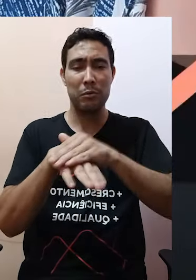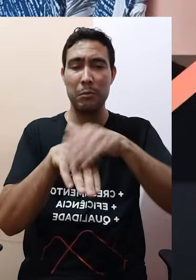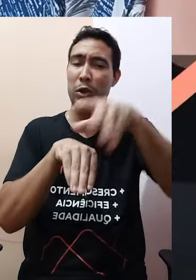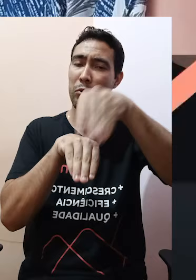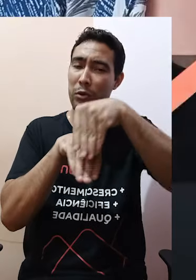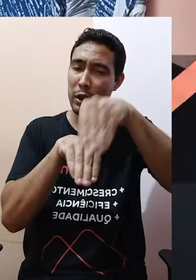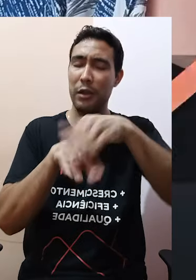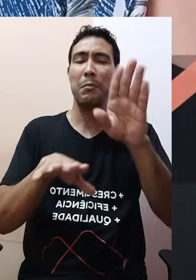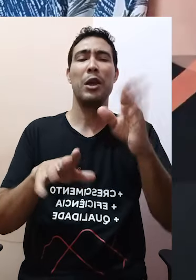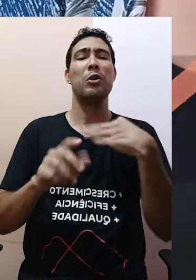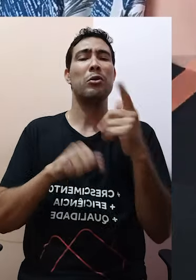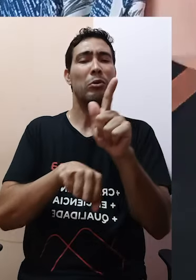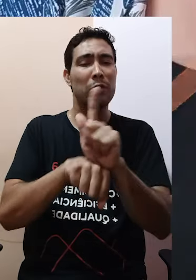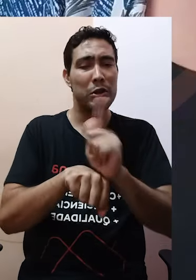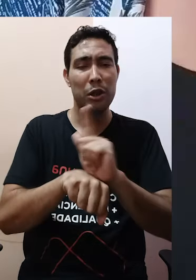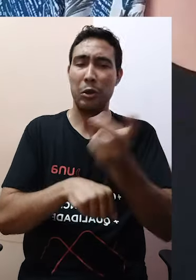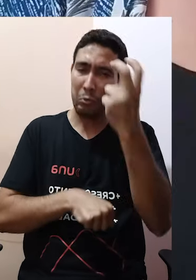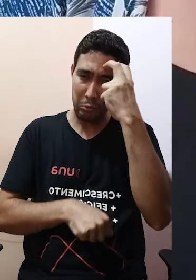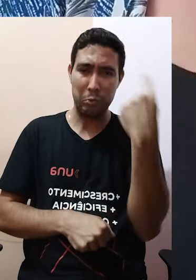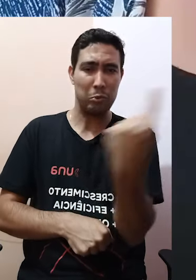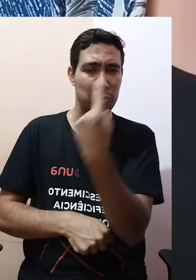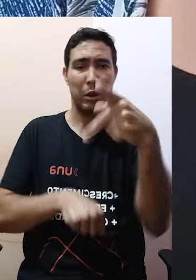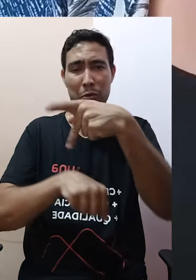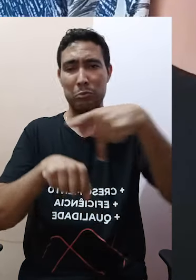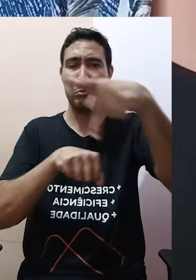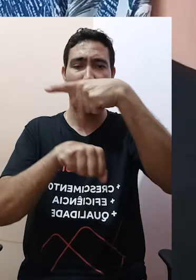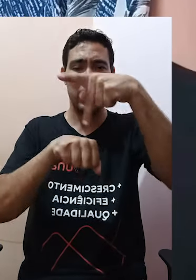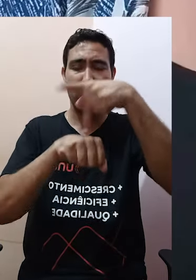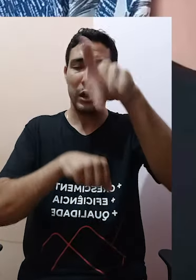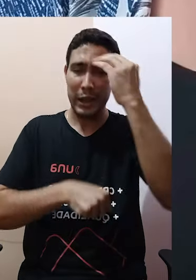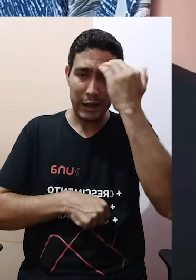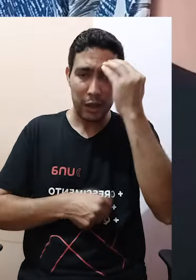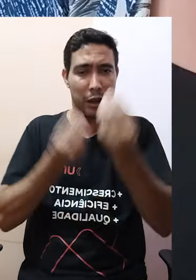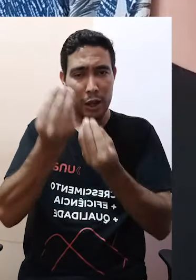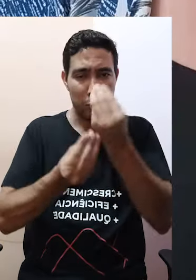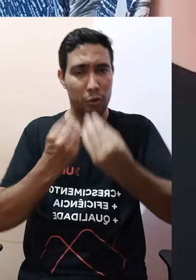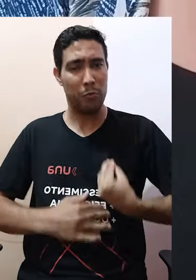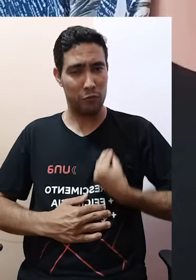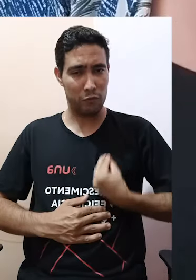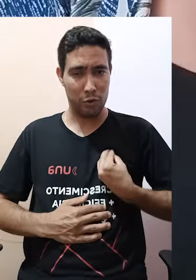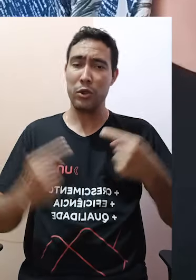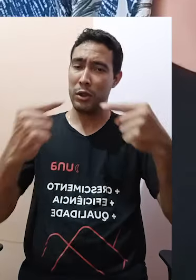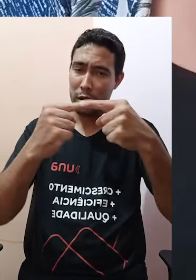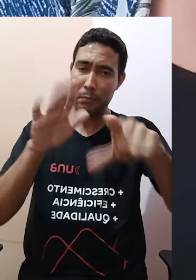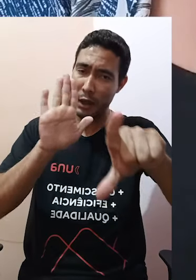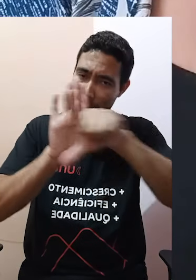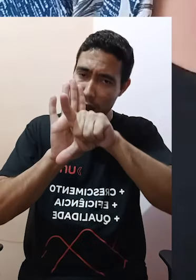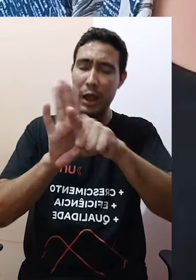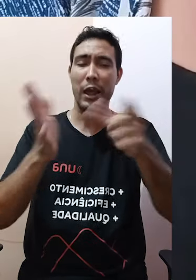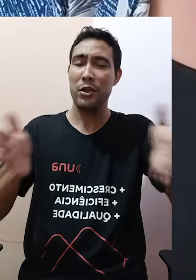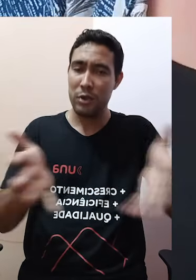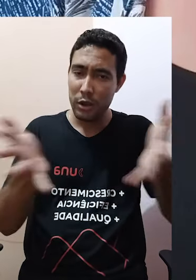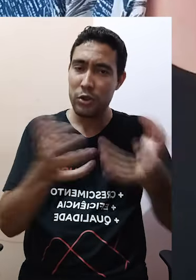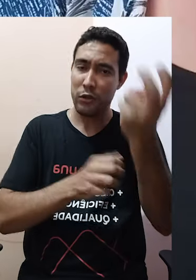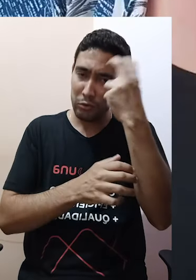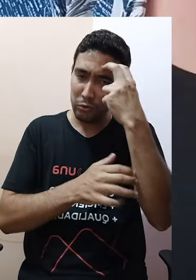gestão cultural no país, compreendendo o funcionamento e as potencialidades da Lei de Incentivo à Cultura,